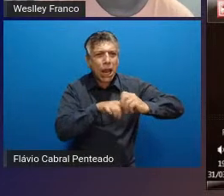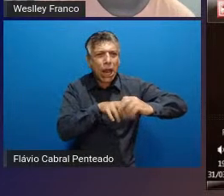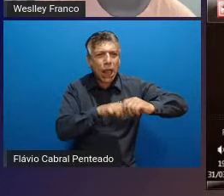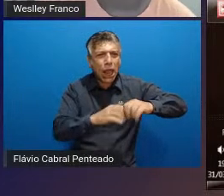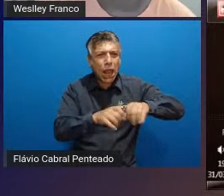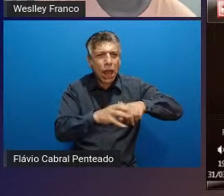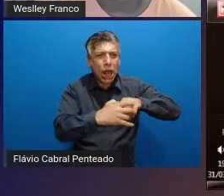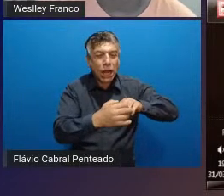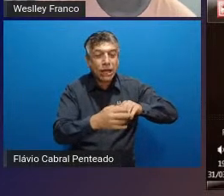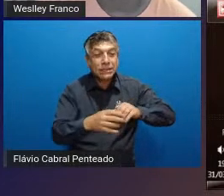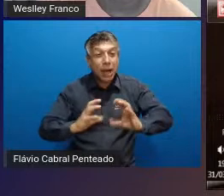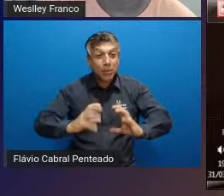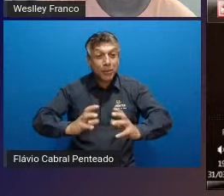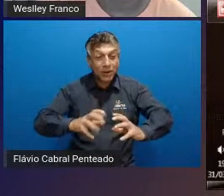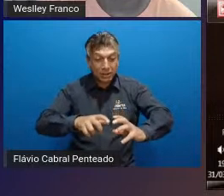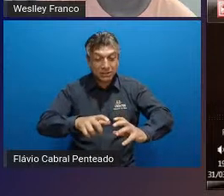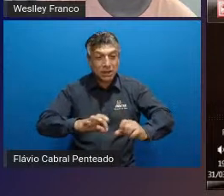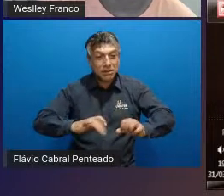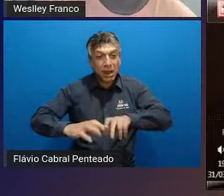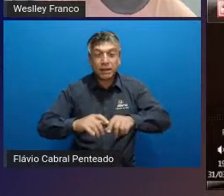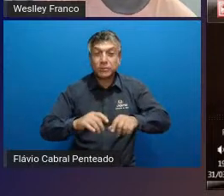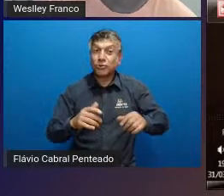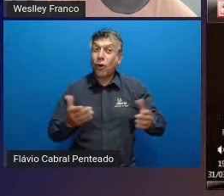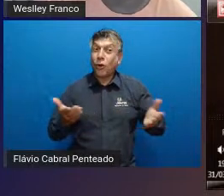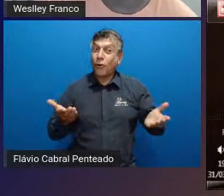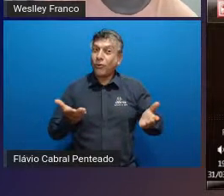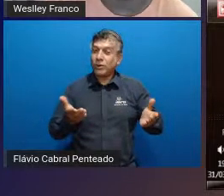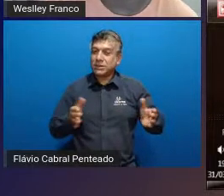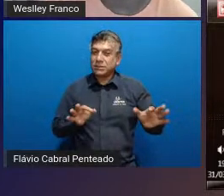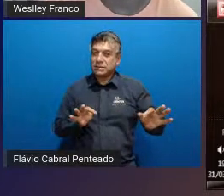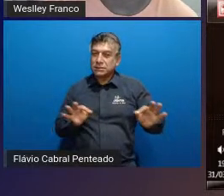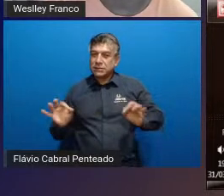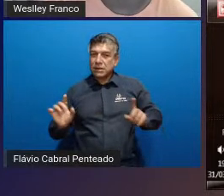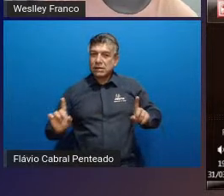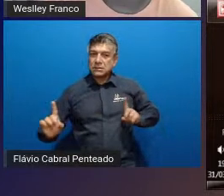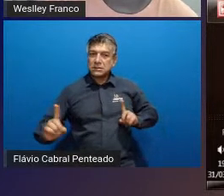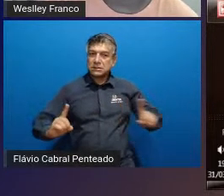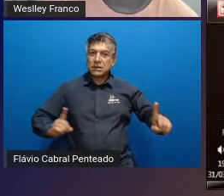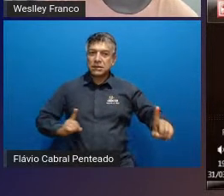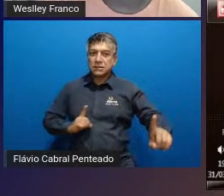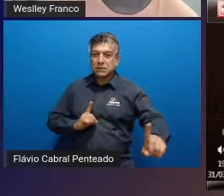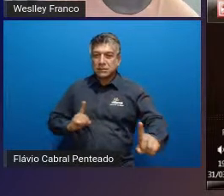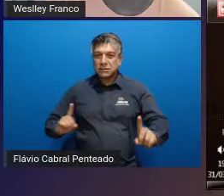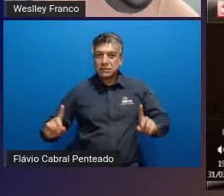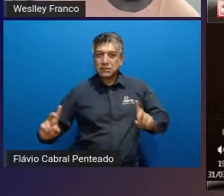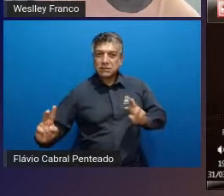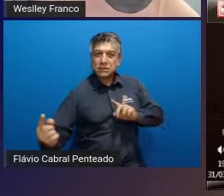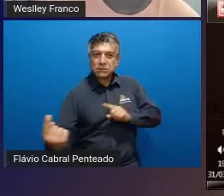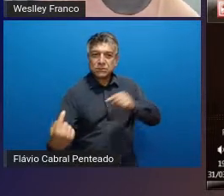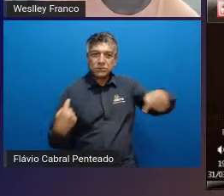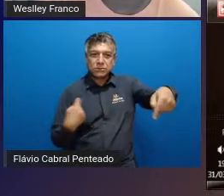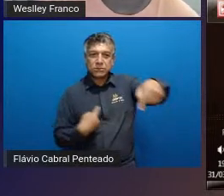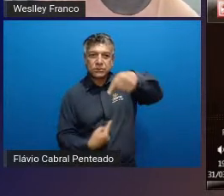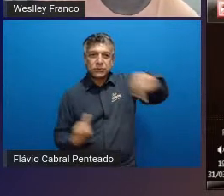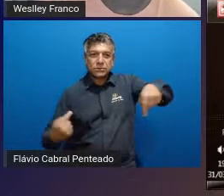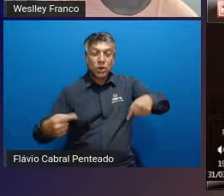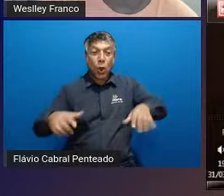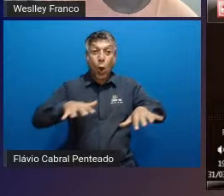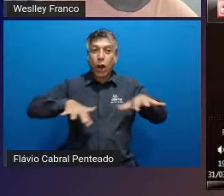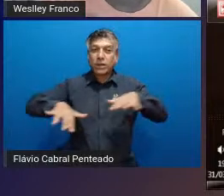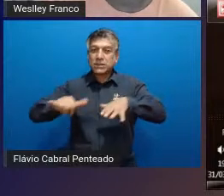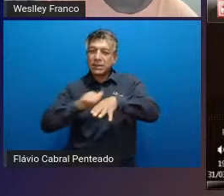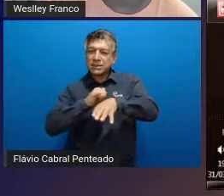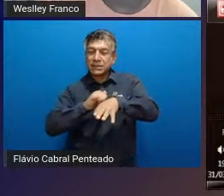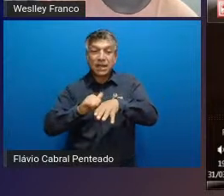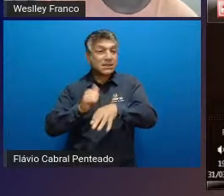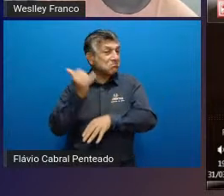da bola não tinha essa não tinha esse aspecto mais tático né esse aspecto mais organizativo né das